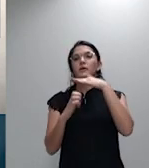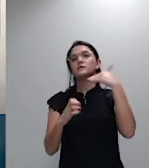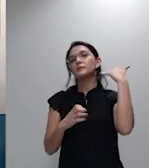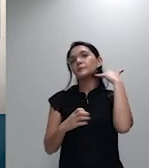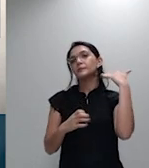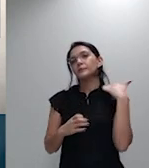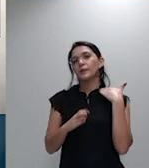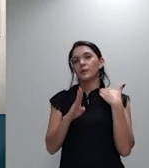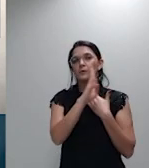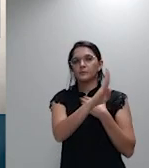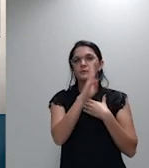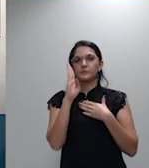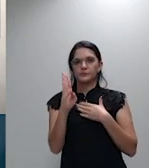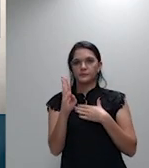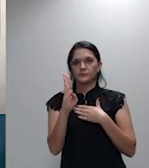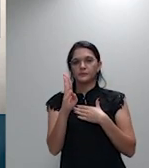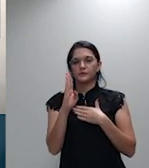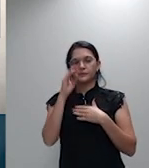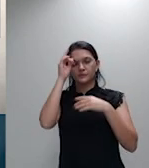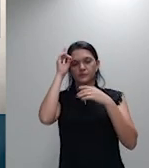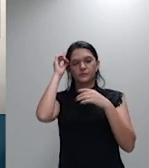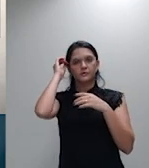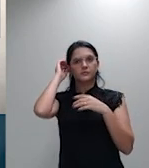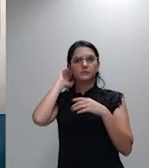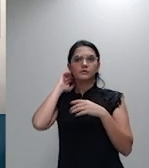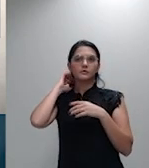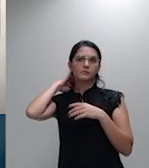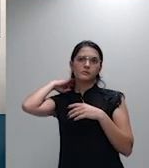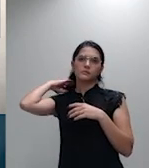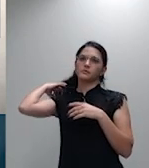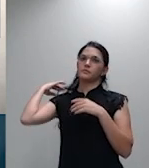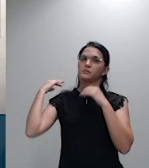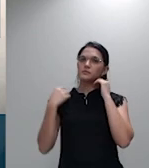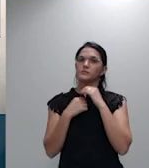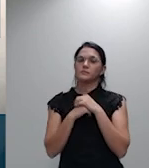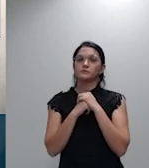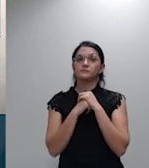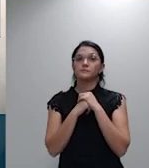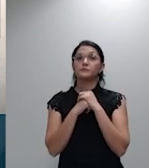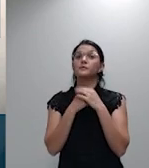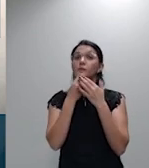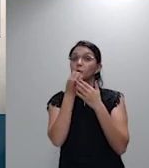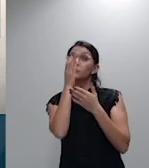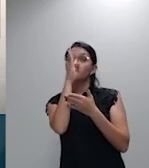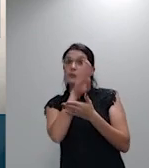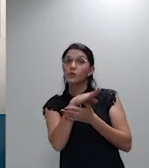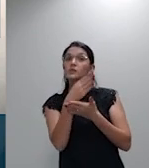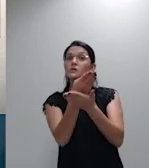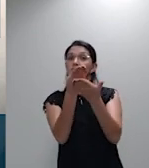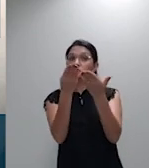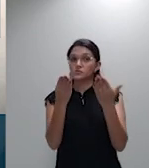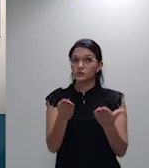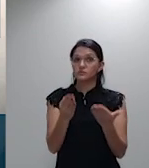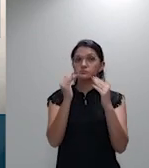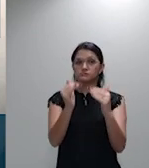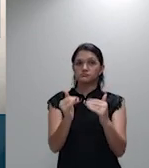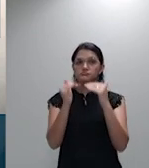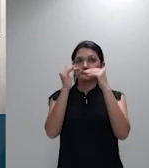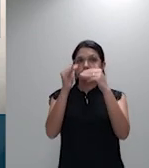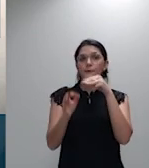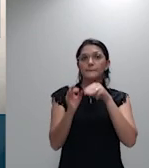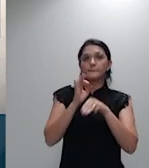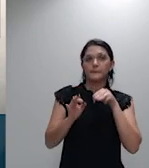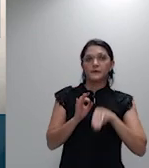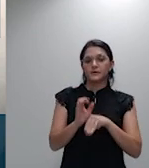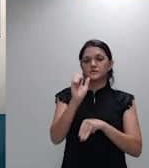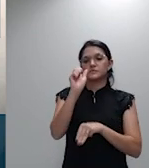Boa tarde a todos. Excelentíssimo senhor ministro Antônio Carlos Ferreira, presidente dessa segunda sessão. Excelentíssimo